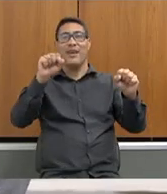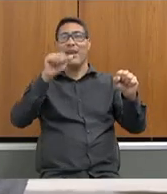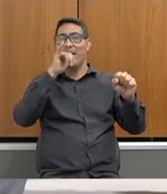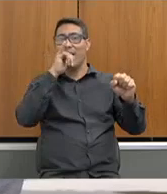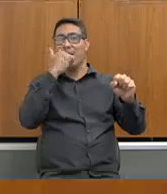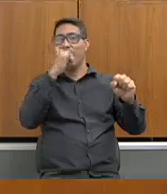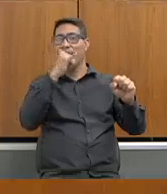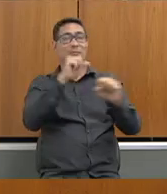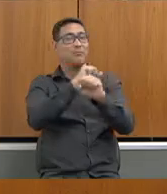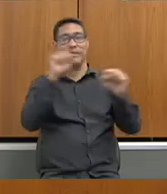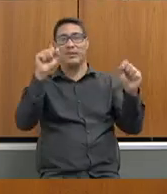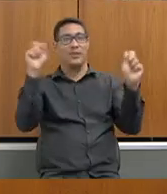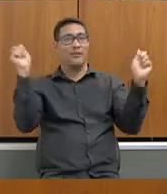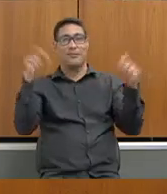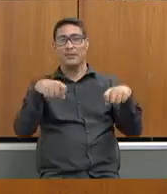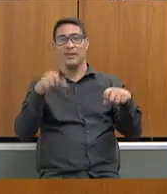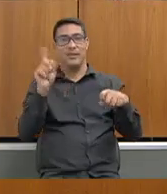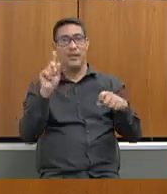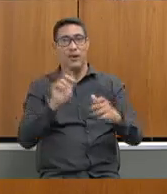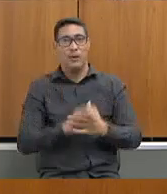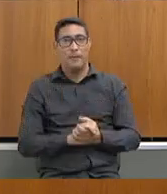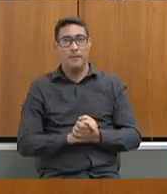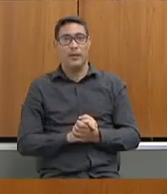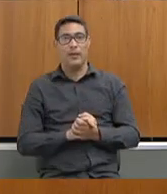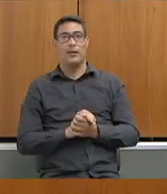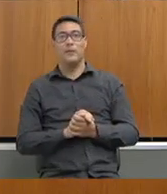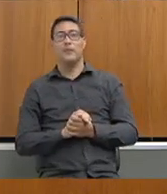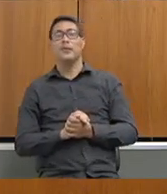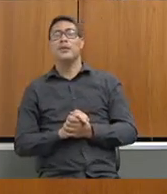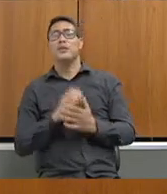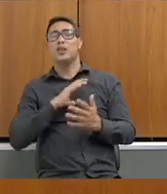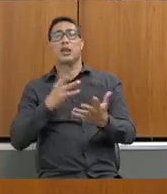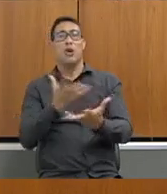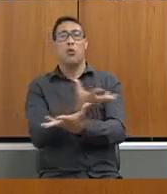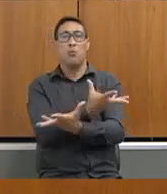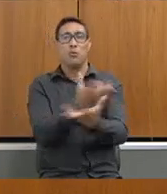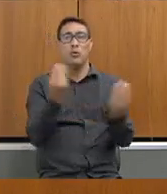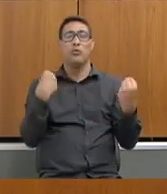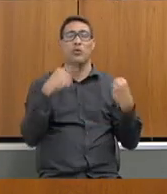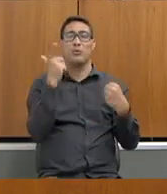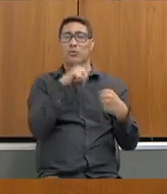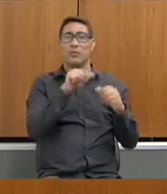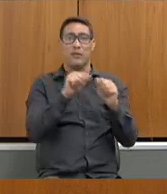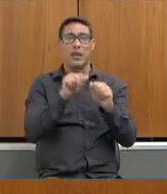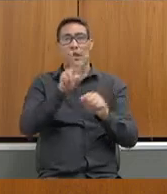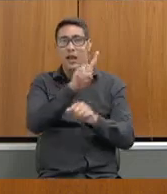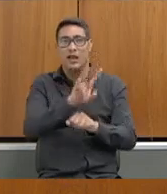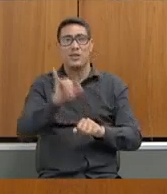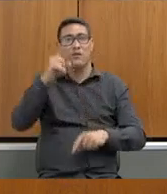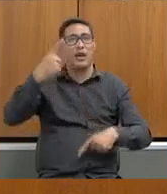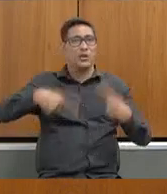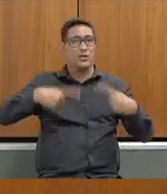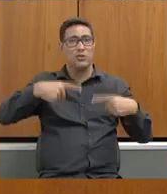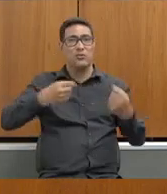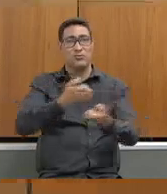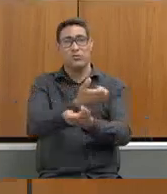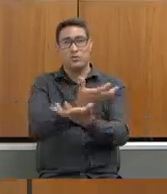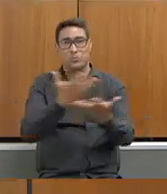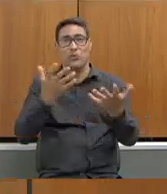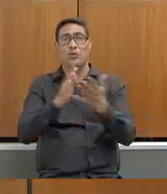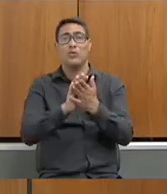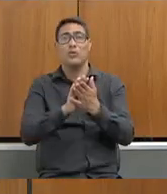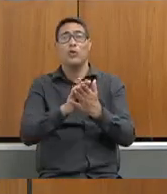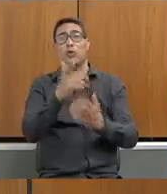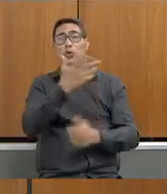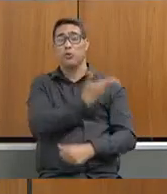ter que atacar isso aí também. Não é... Nós temos muita coisa para poder fazer, nós vamos discutir muito. A outra perspectiva, o nosso governador